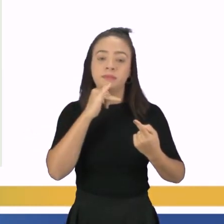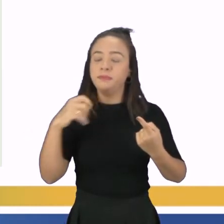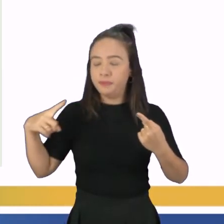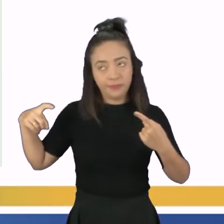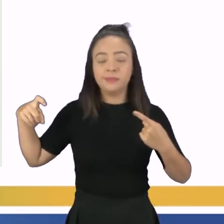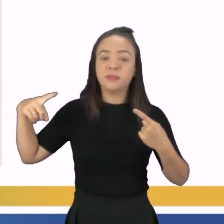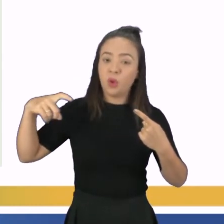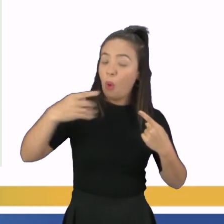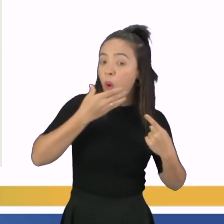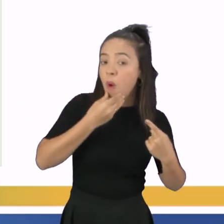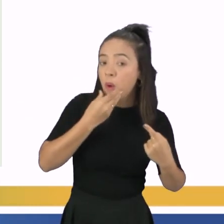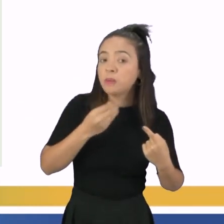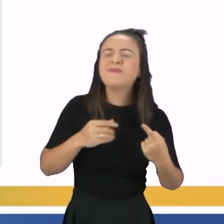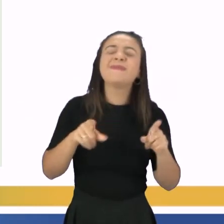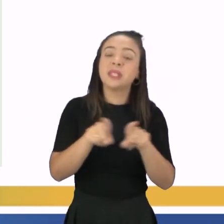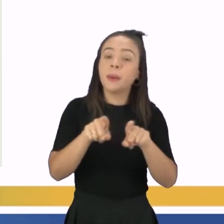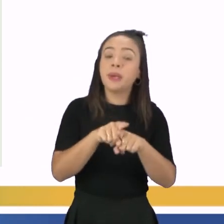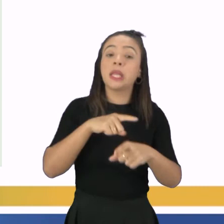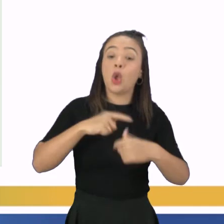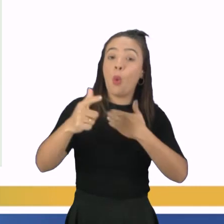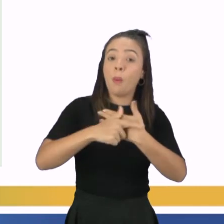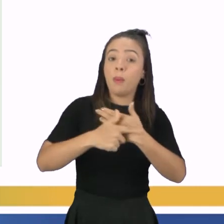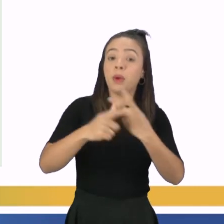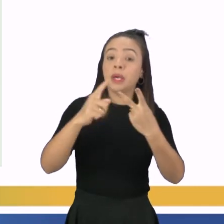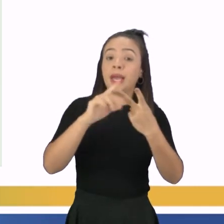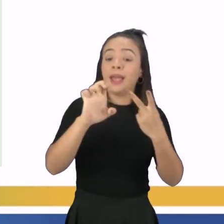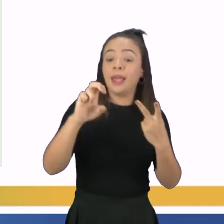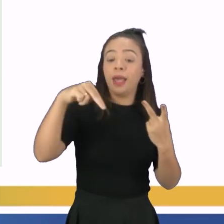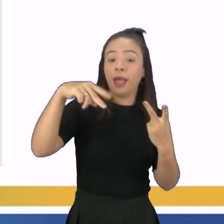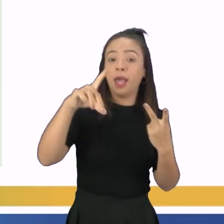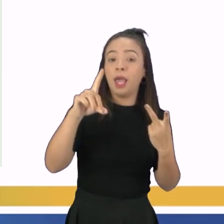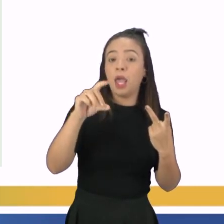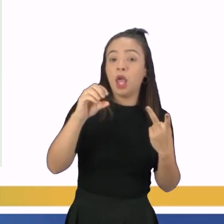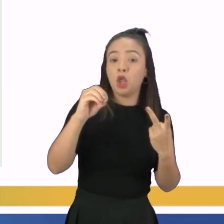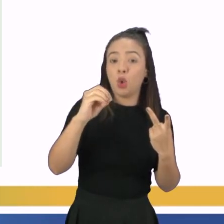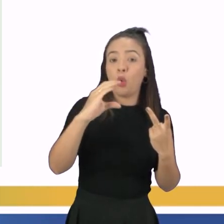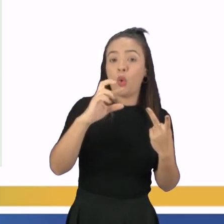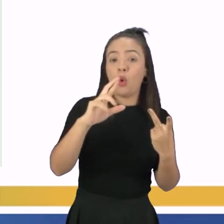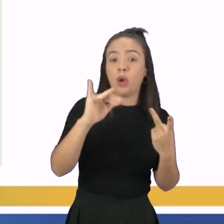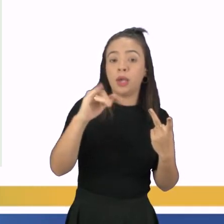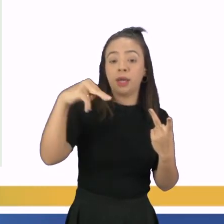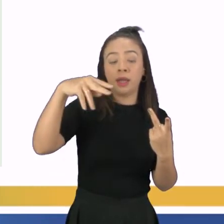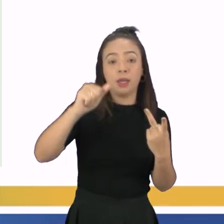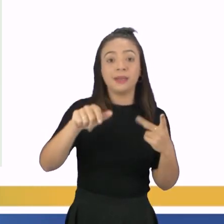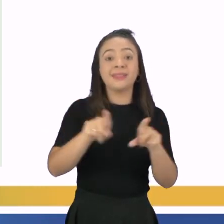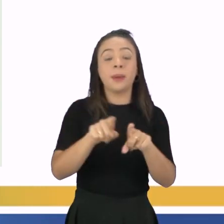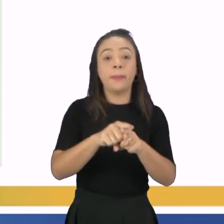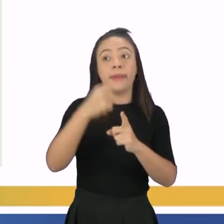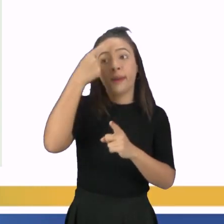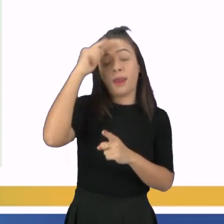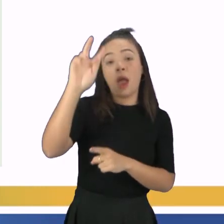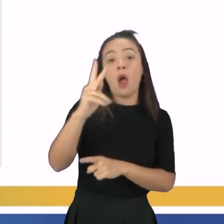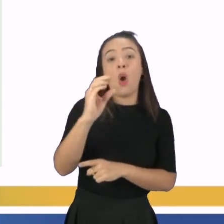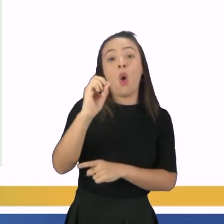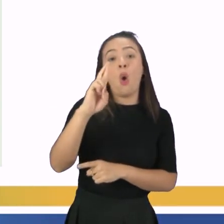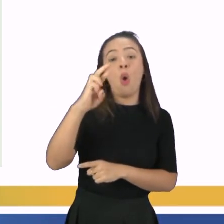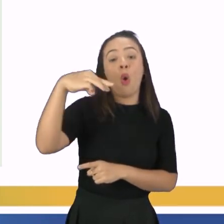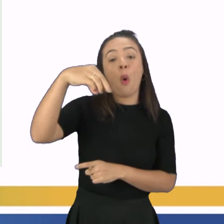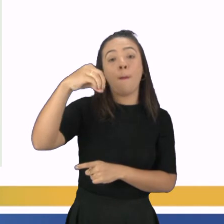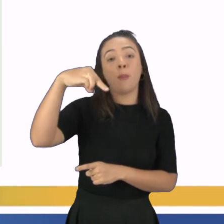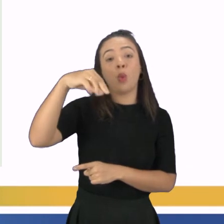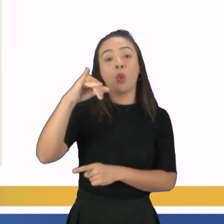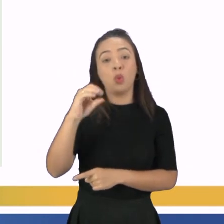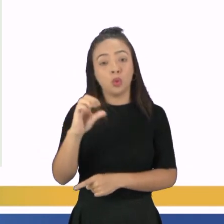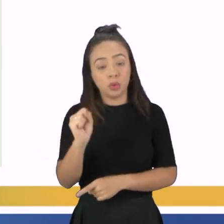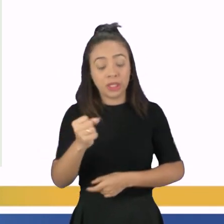espermatozoide Mas ele também tem uma função endócrina Ou seja, ele também produz hormônios que vão ali regular